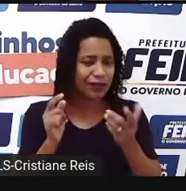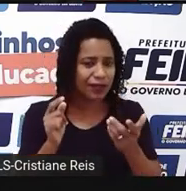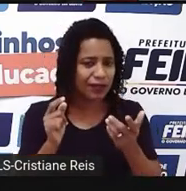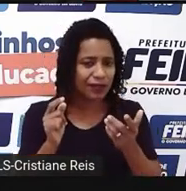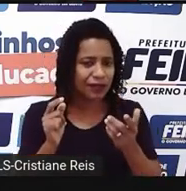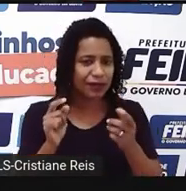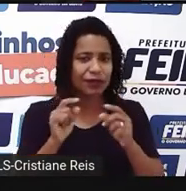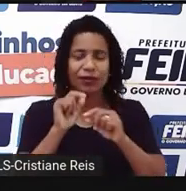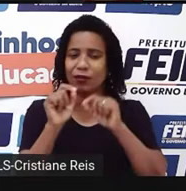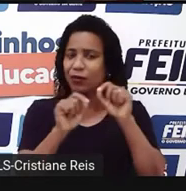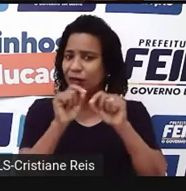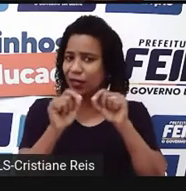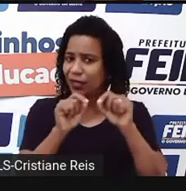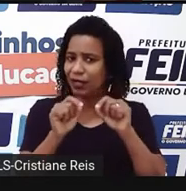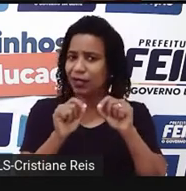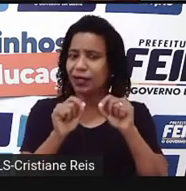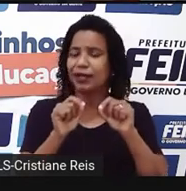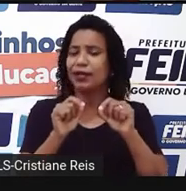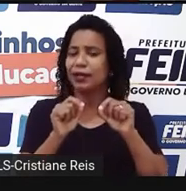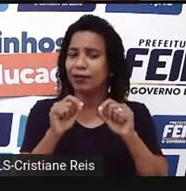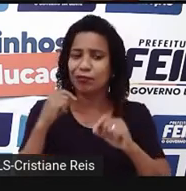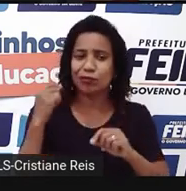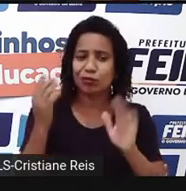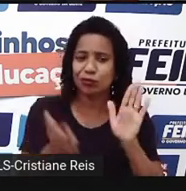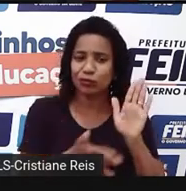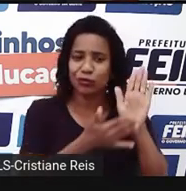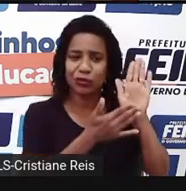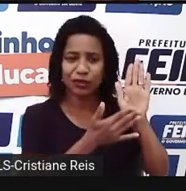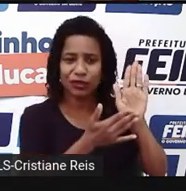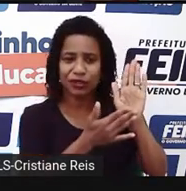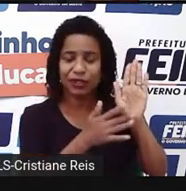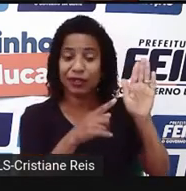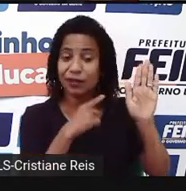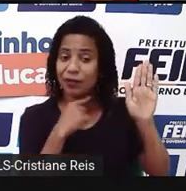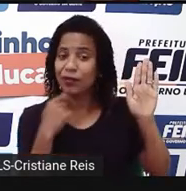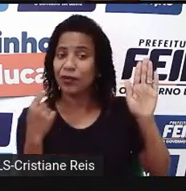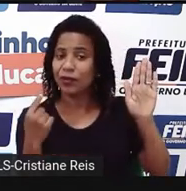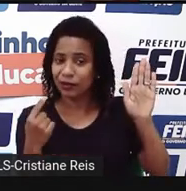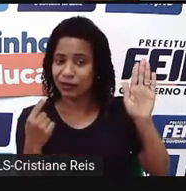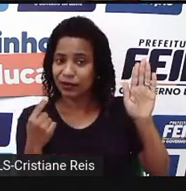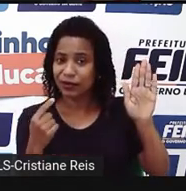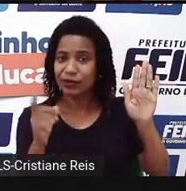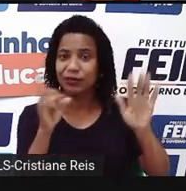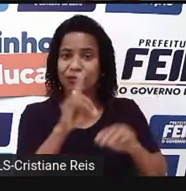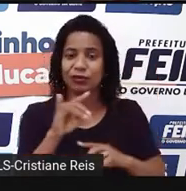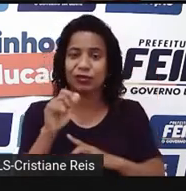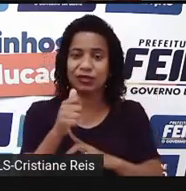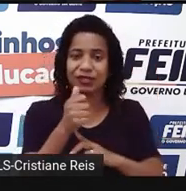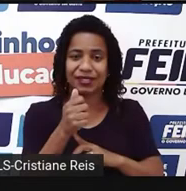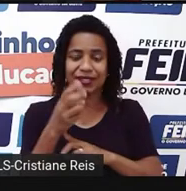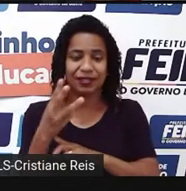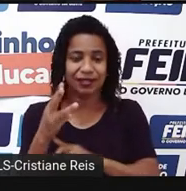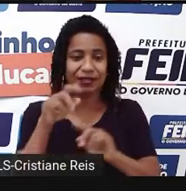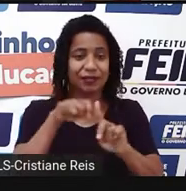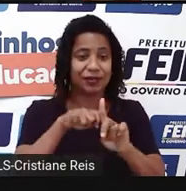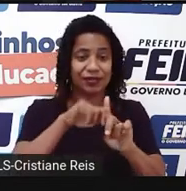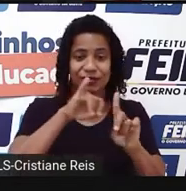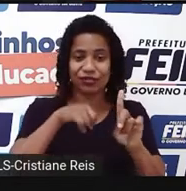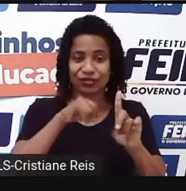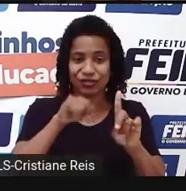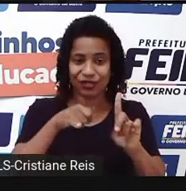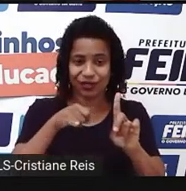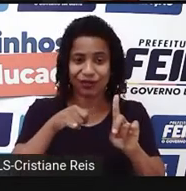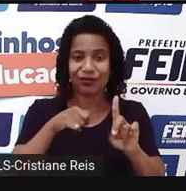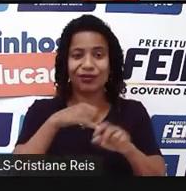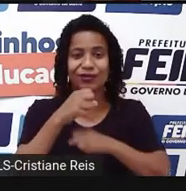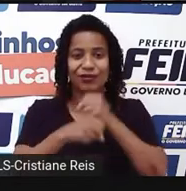a política da morte? Ela foi produzida em 13 de janeiro de 2021. 13,